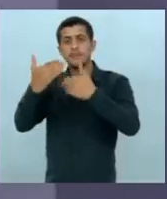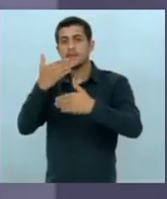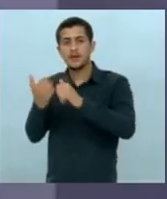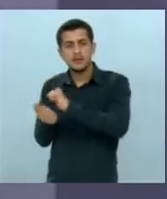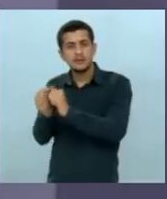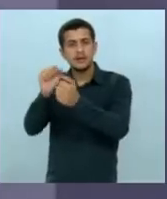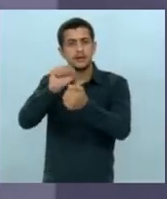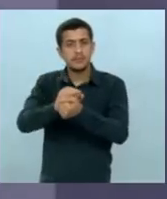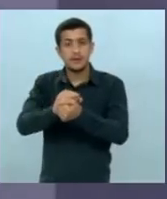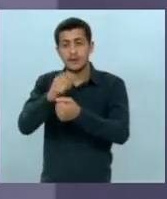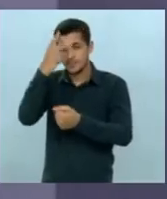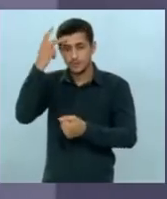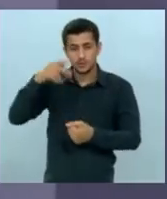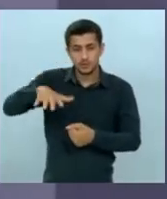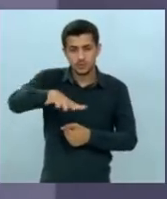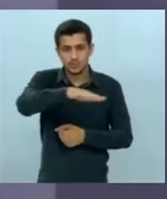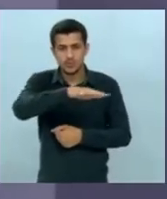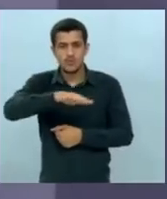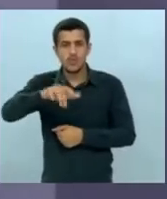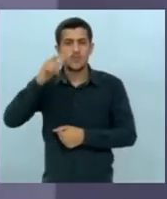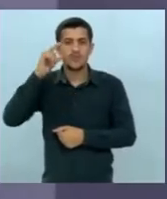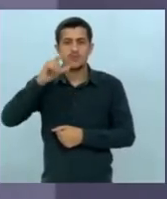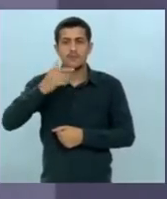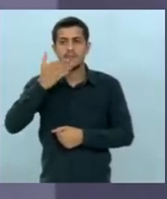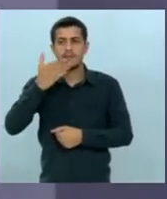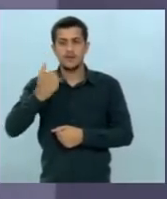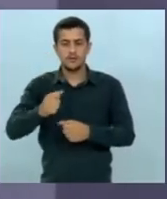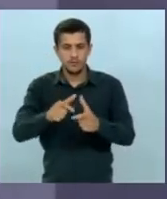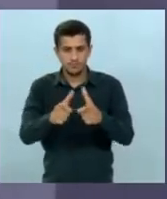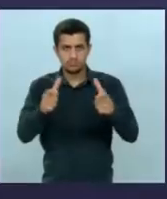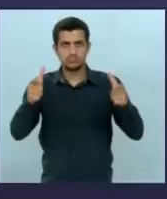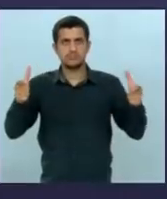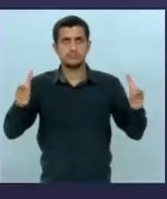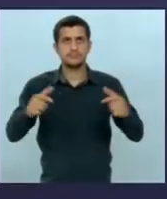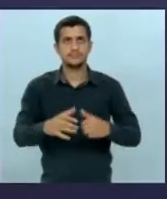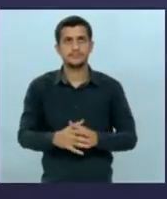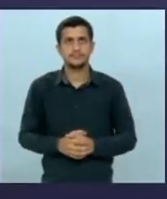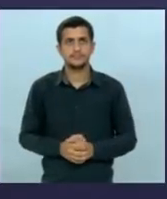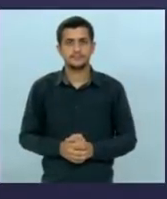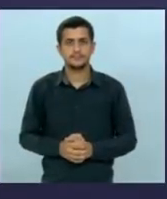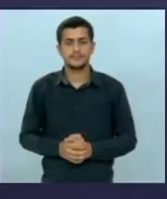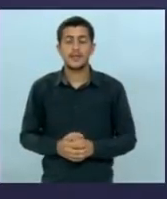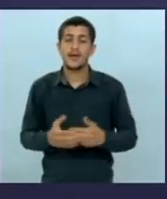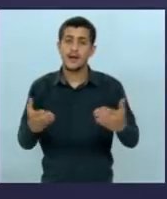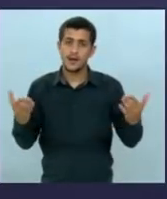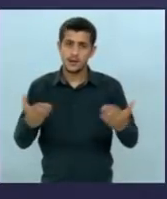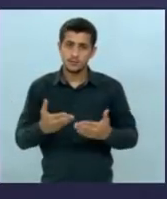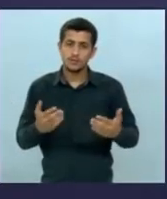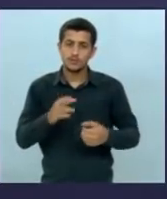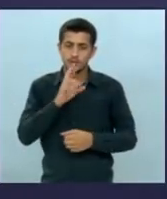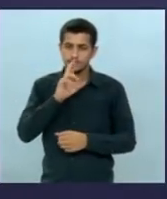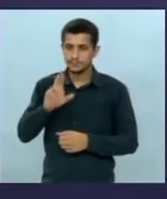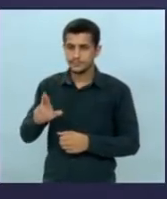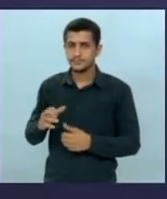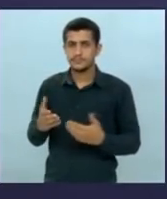população tenha um atendimento muito mais abrangente agora é hora da nossa réplica e nossa réplica tem um